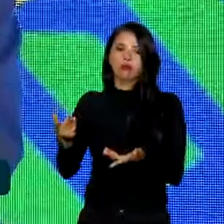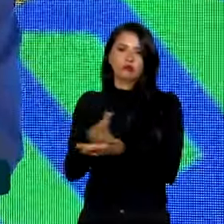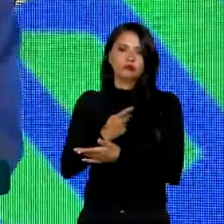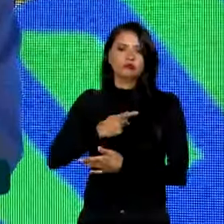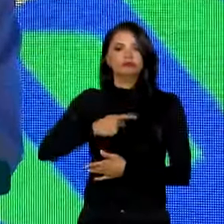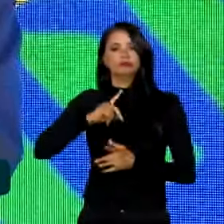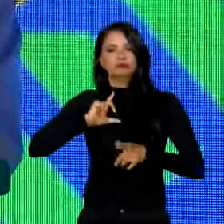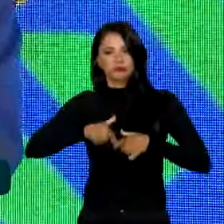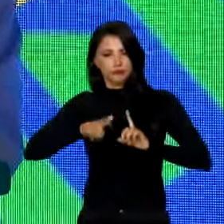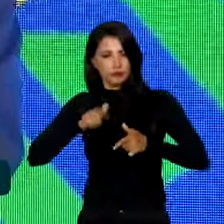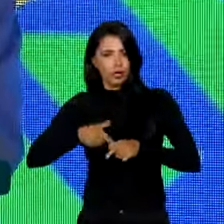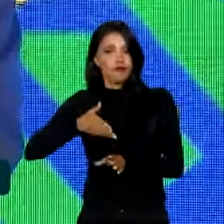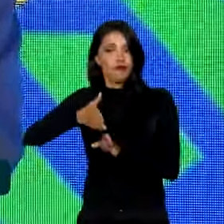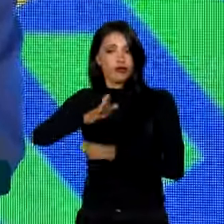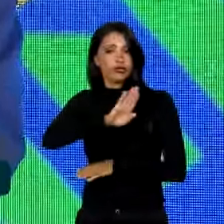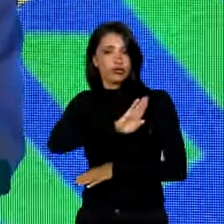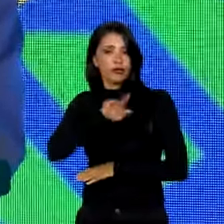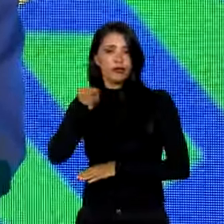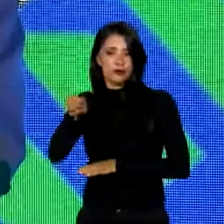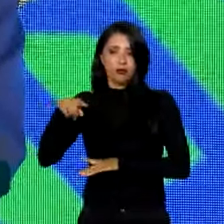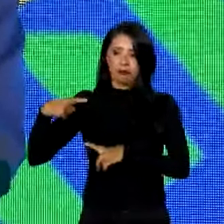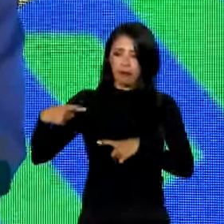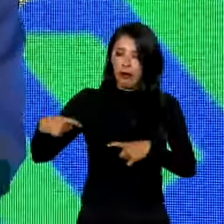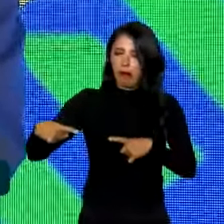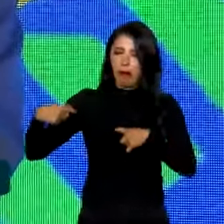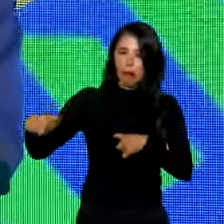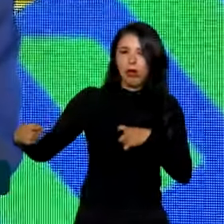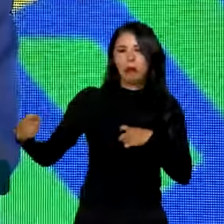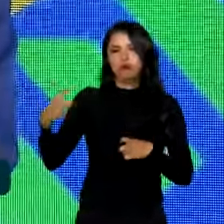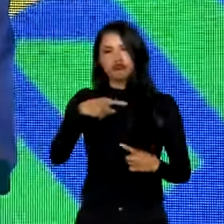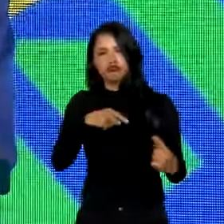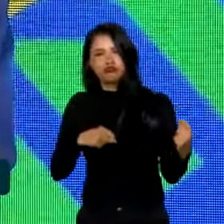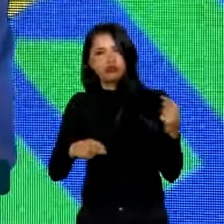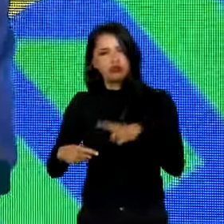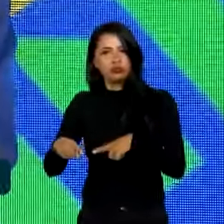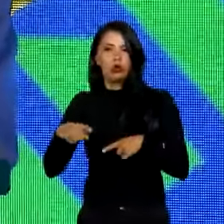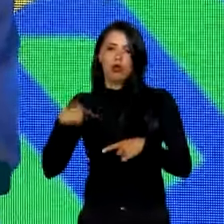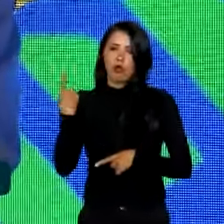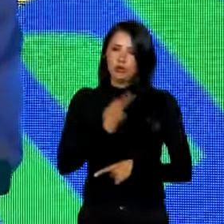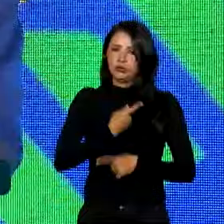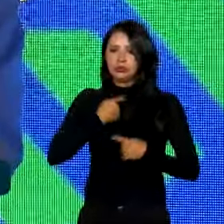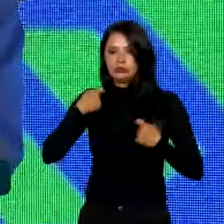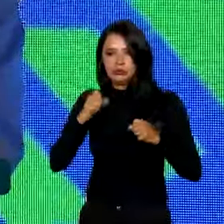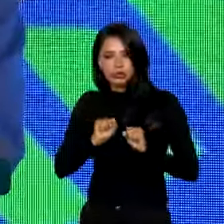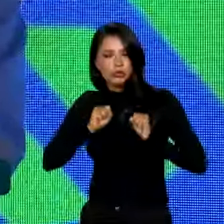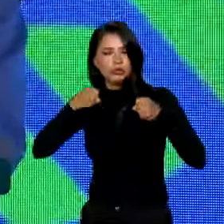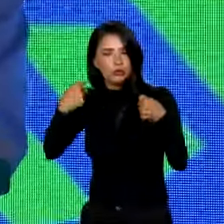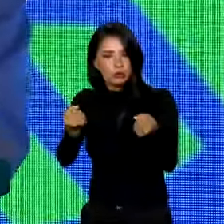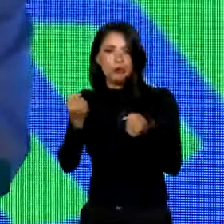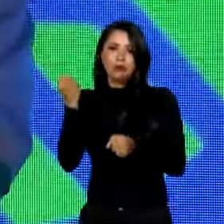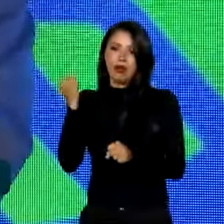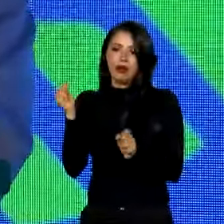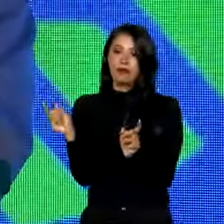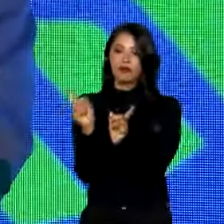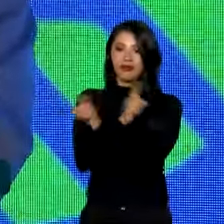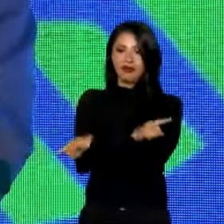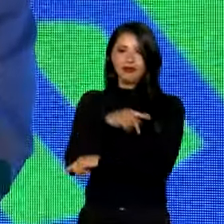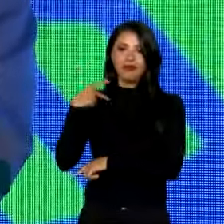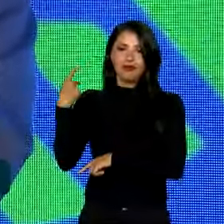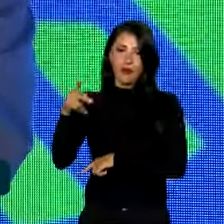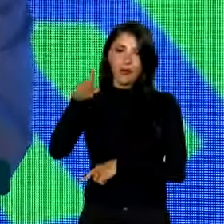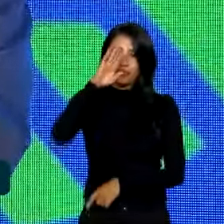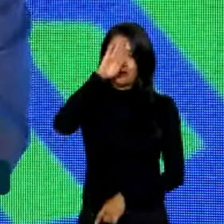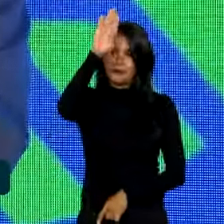Israel e na faixa de Gaza, mobilizamos todos os nossos esforços para reverter a paralisia do principal